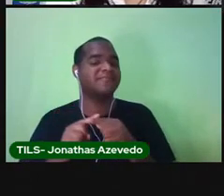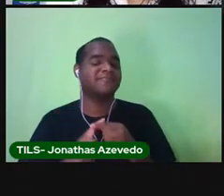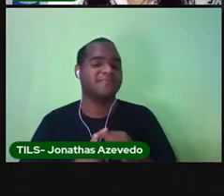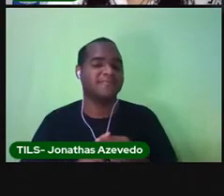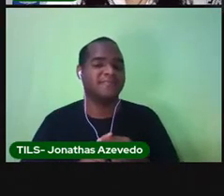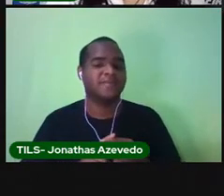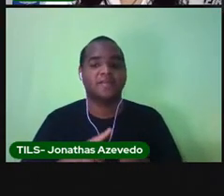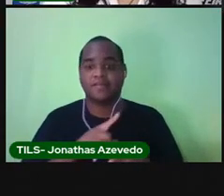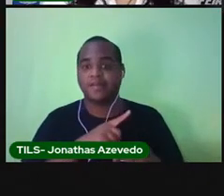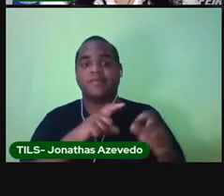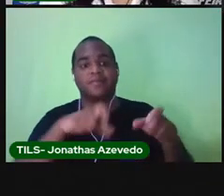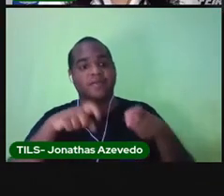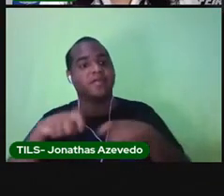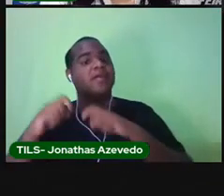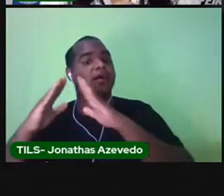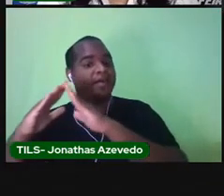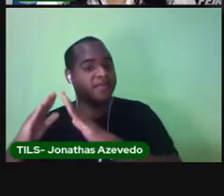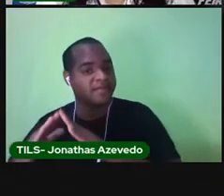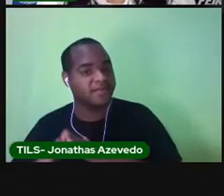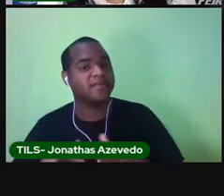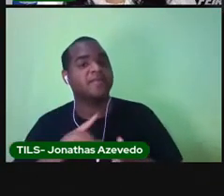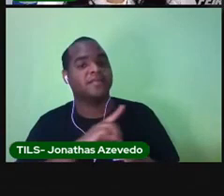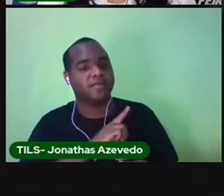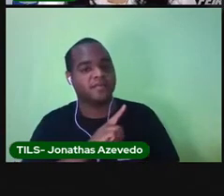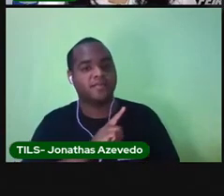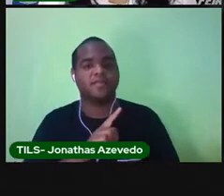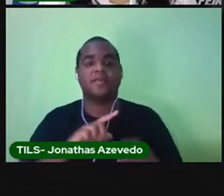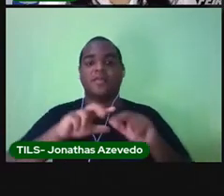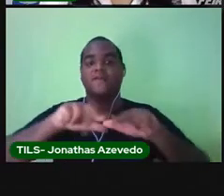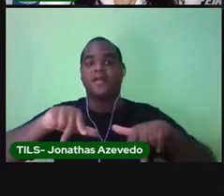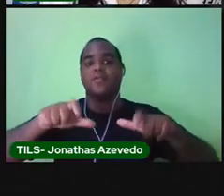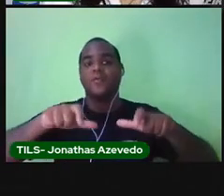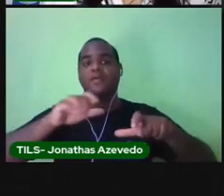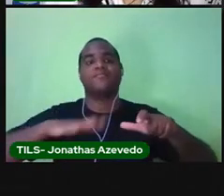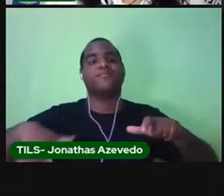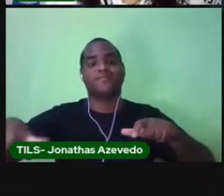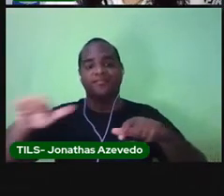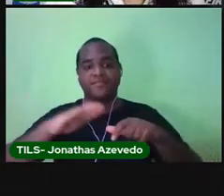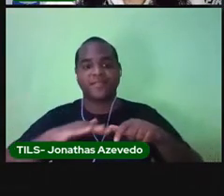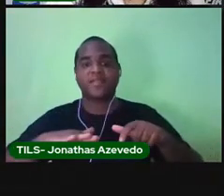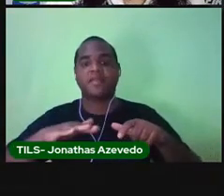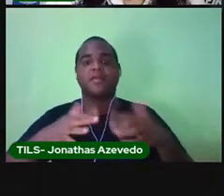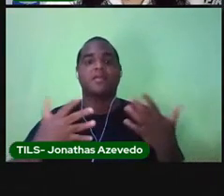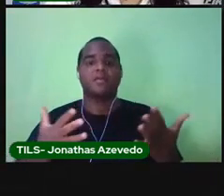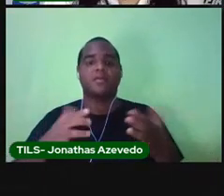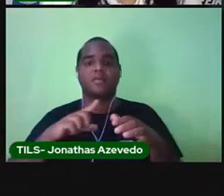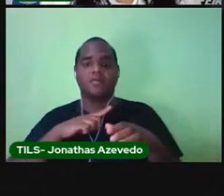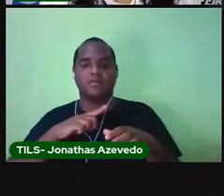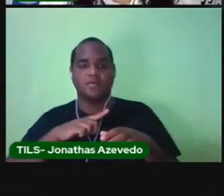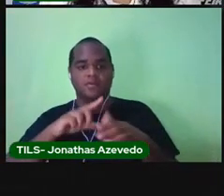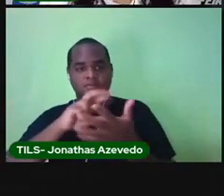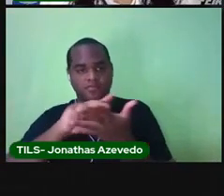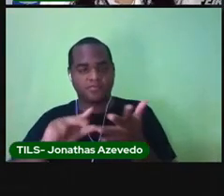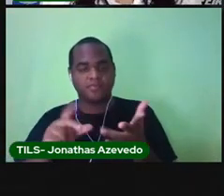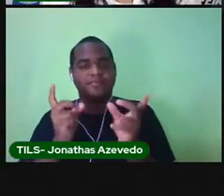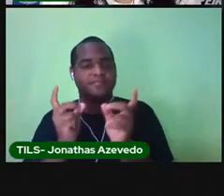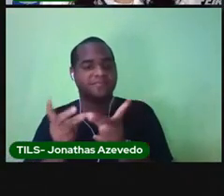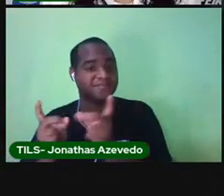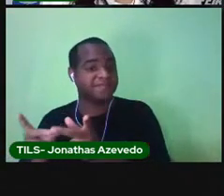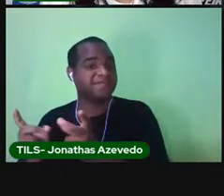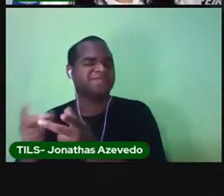residências, tem uma área com um campo, tem comércio. Imagina,